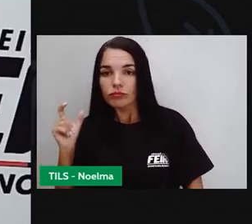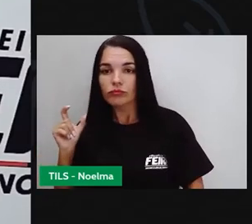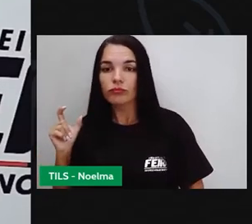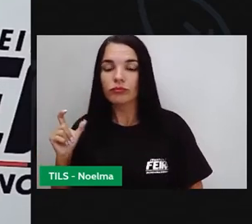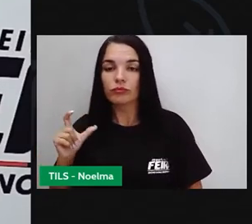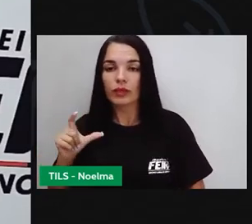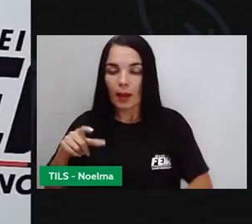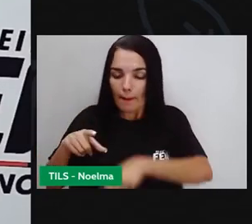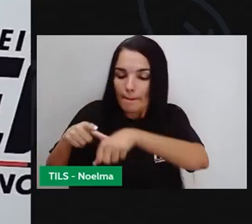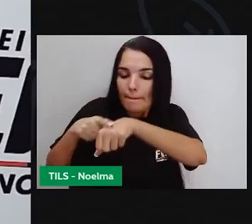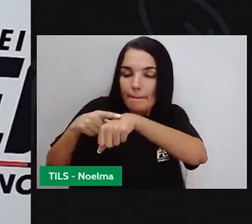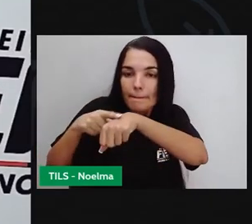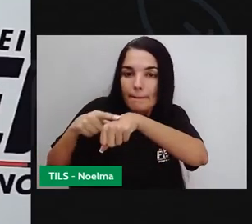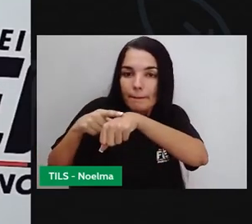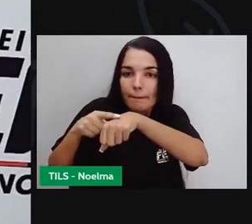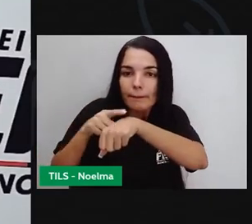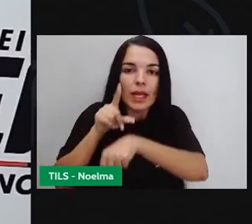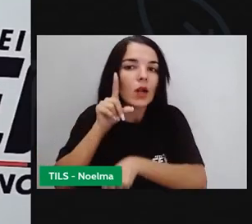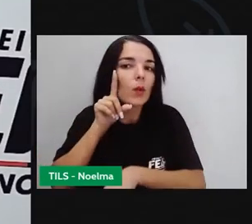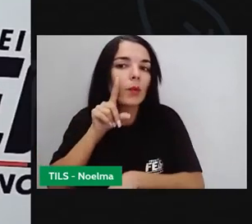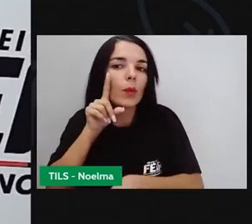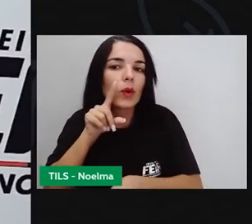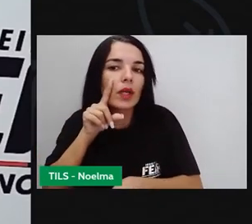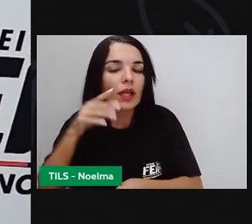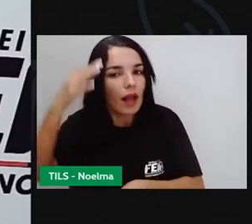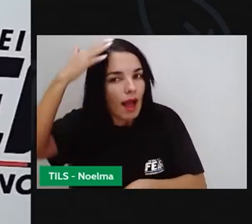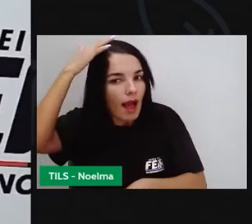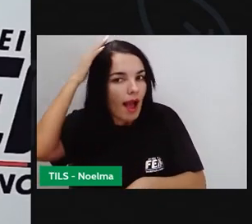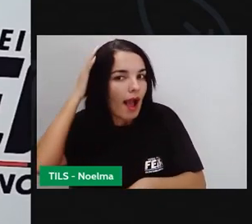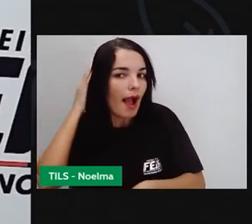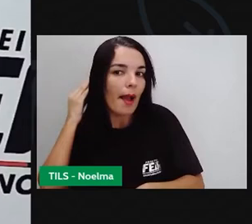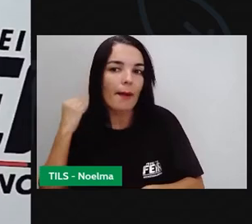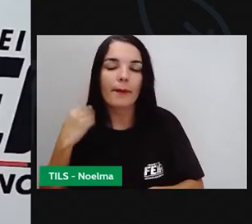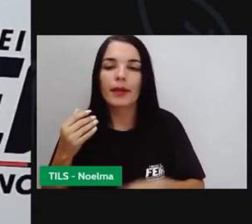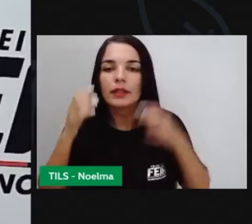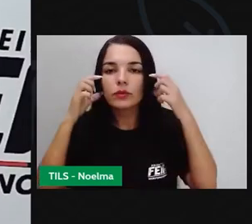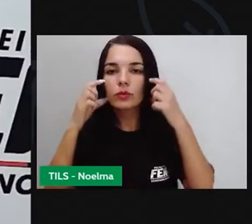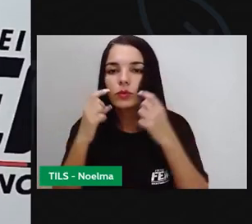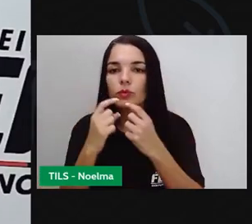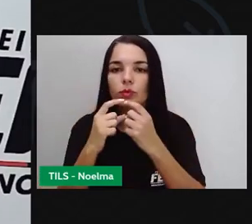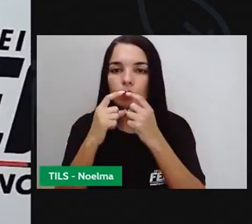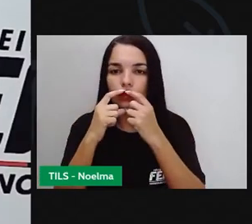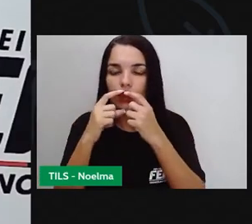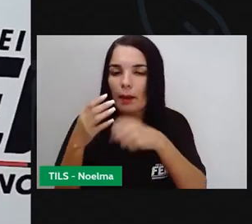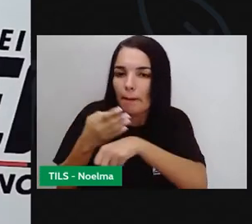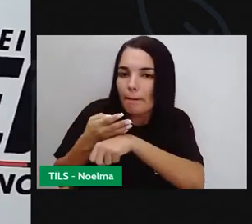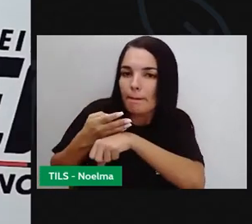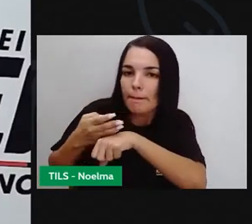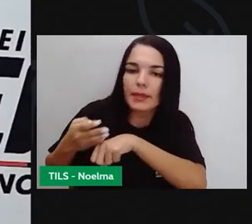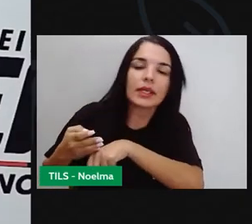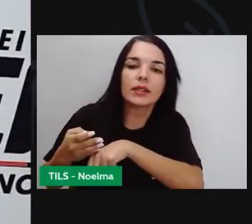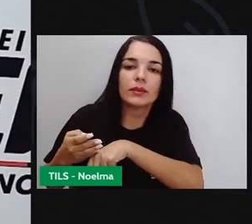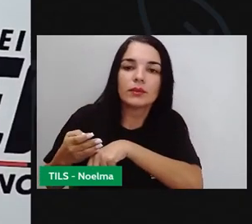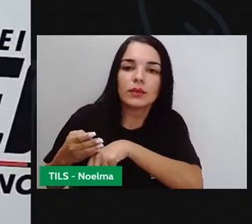de pele parda, meus cabelos e minhas barbas são brisárias, são crespos